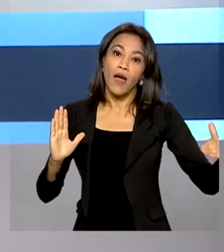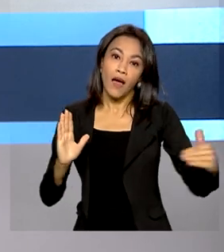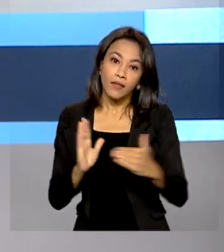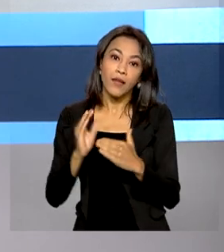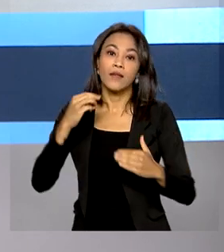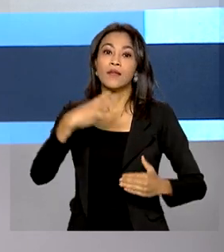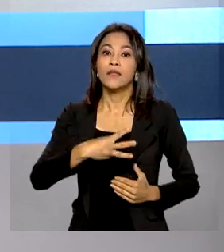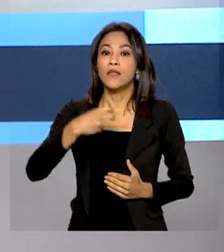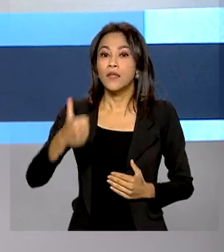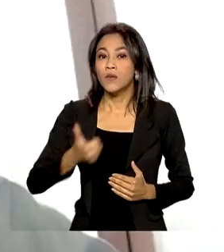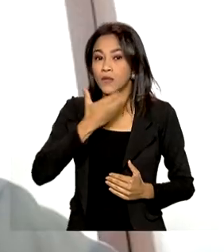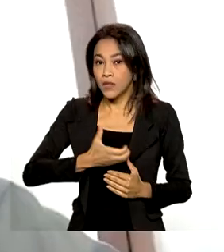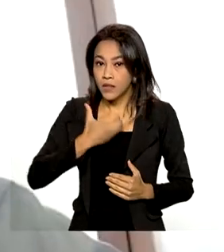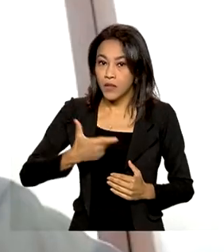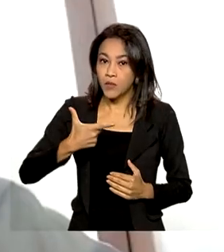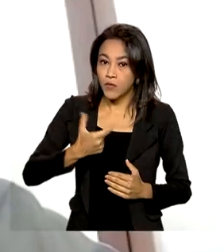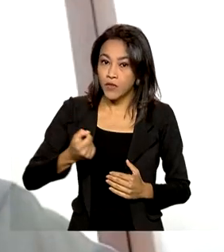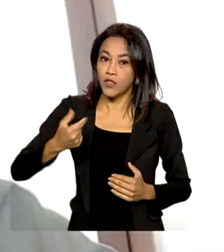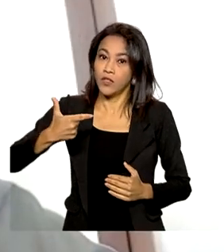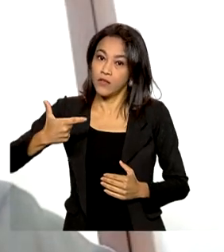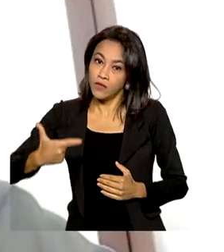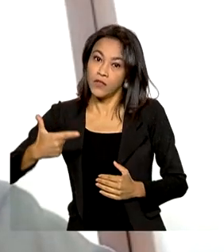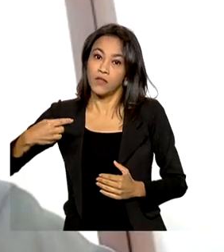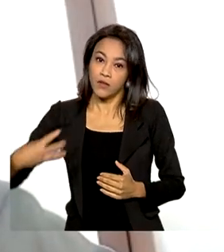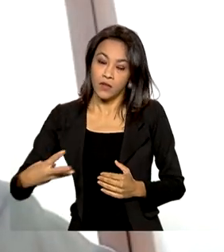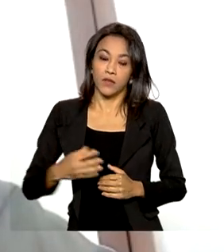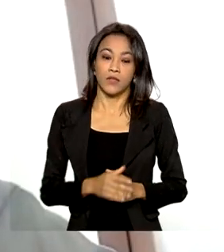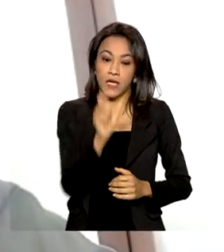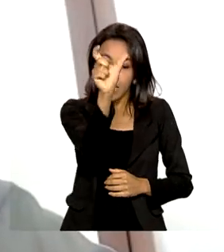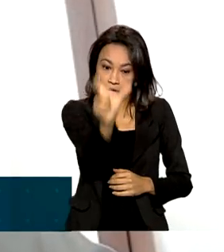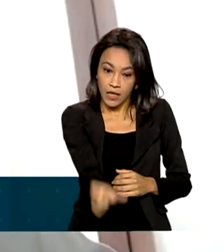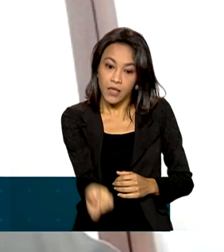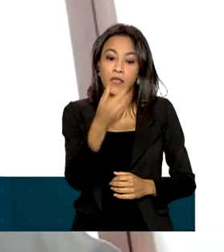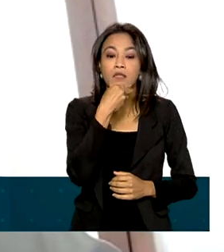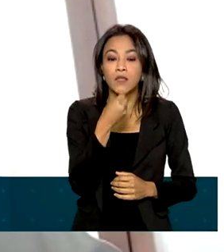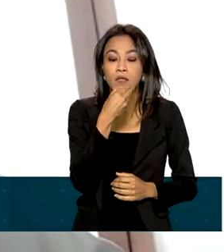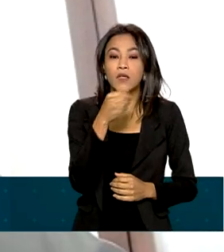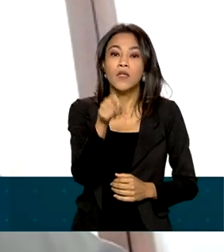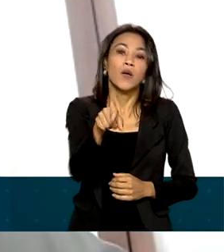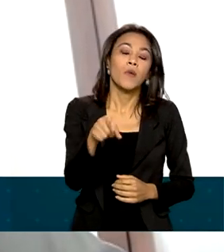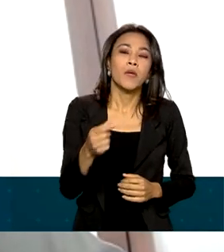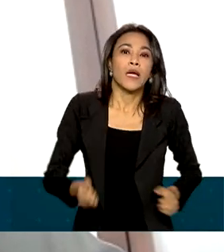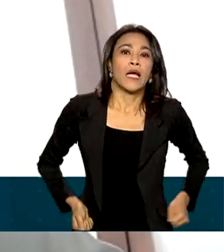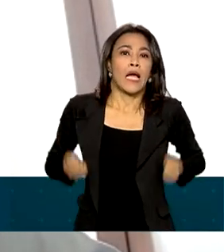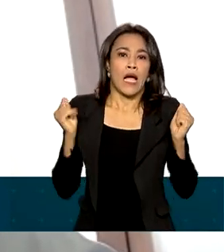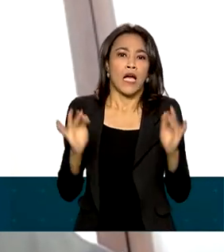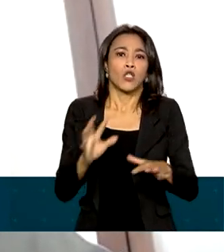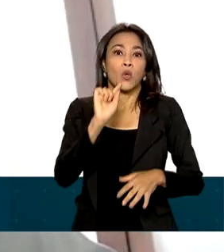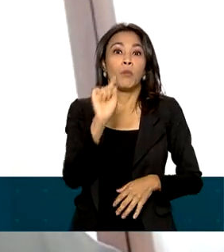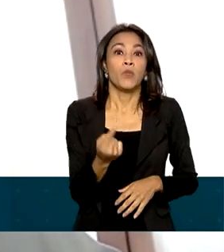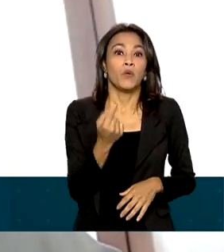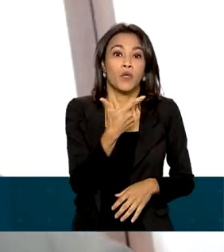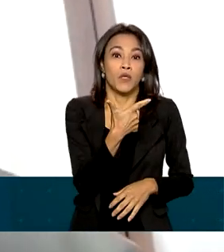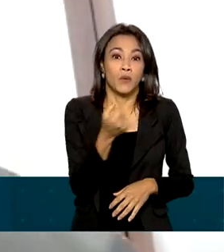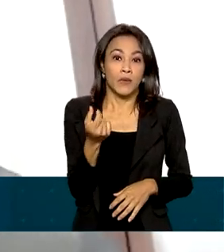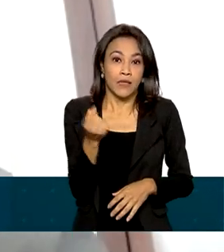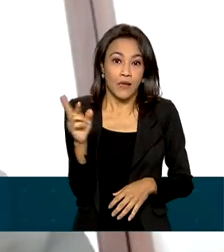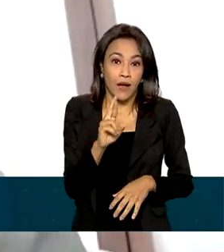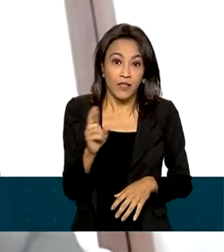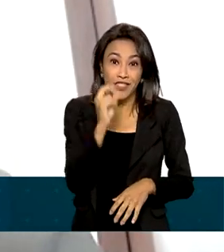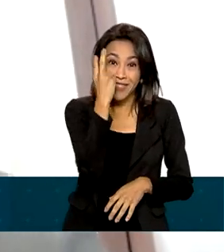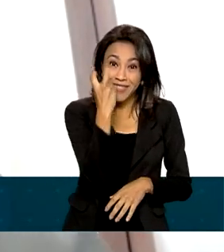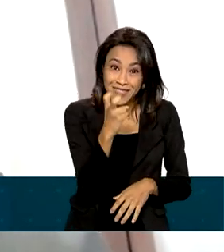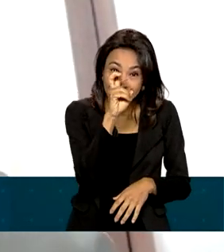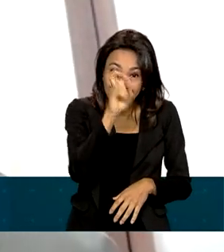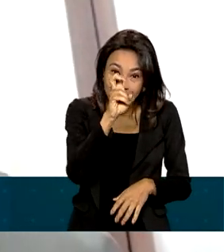2023. O paulista Diego Moroni gastou R$.200 na compra de cinco